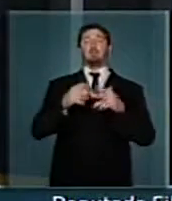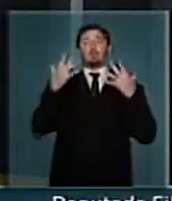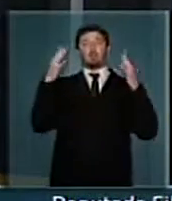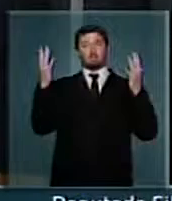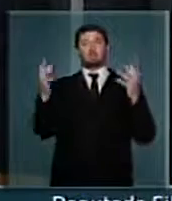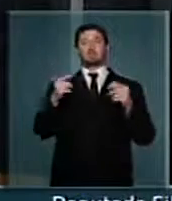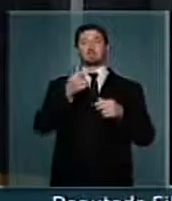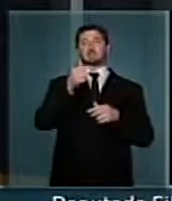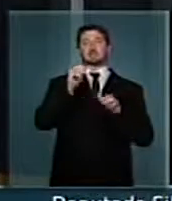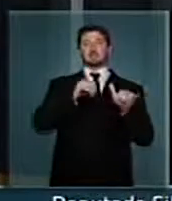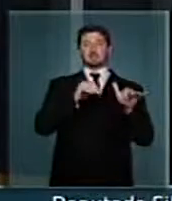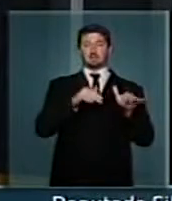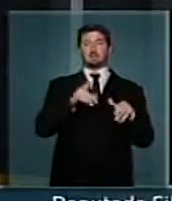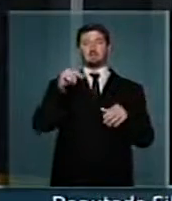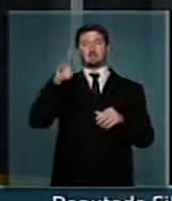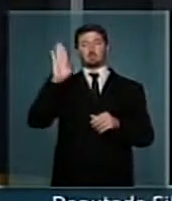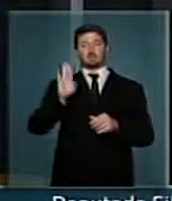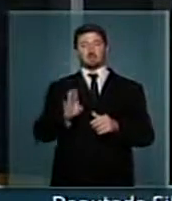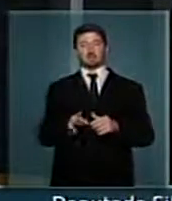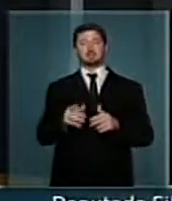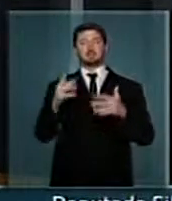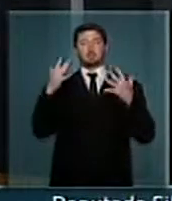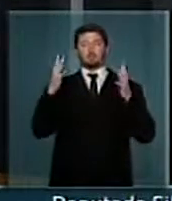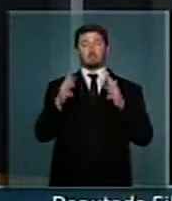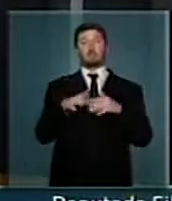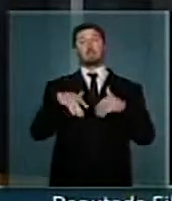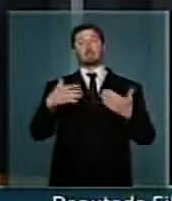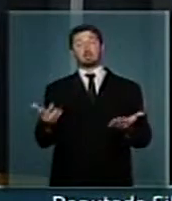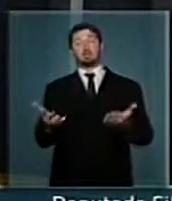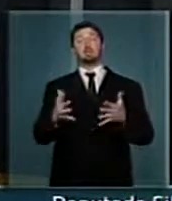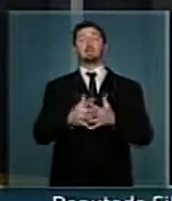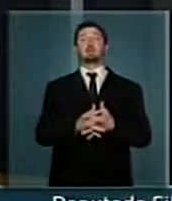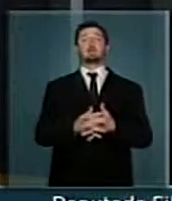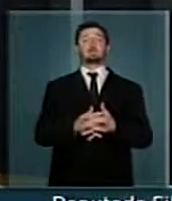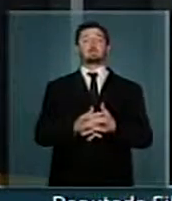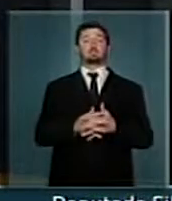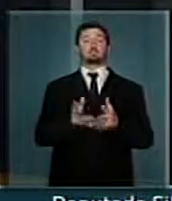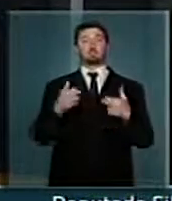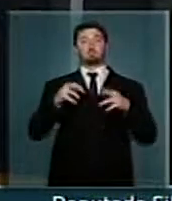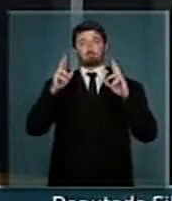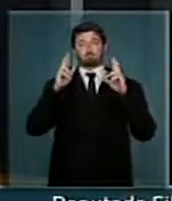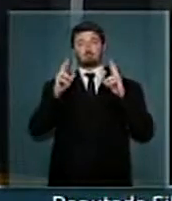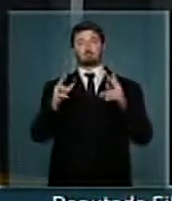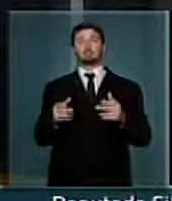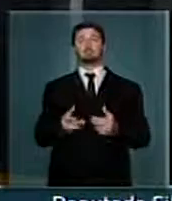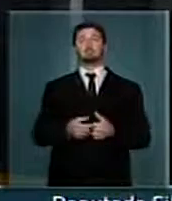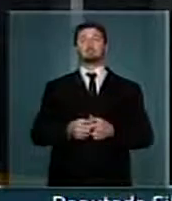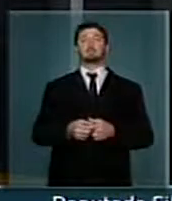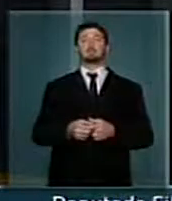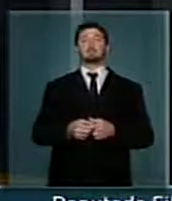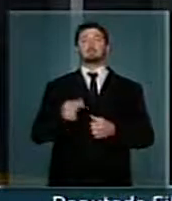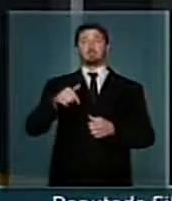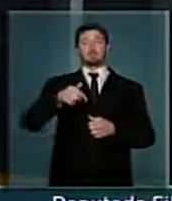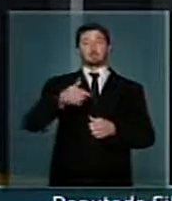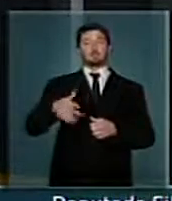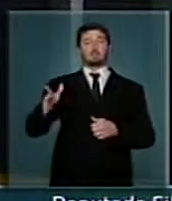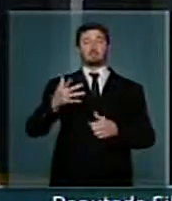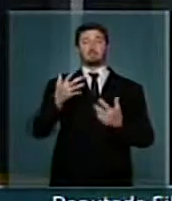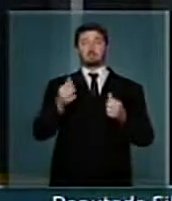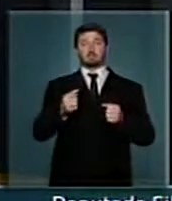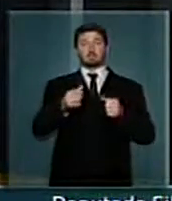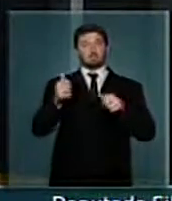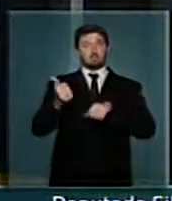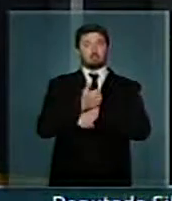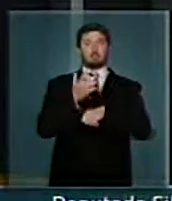ao 7 de setembro, a independência do nosso país. E, portanto, senhor presidente, eu espero que daqui para frente nós possamos estreitar ainda